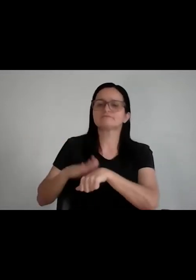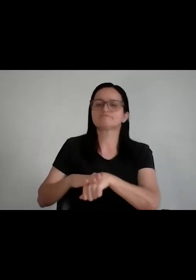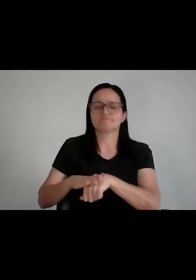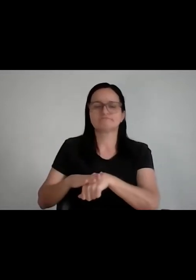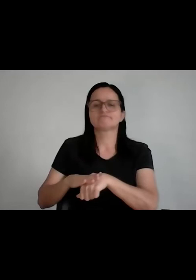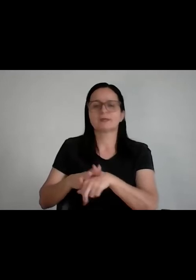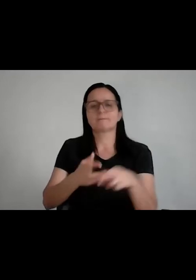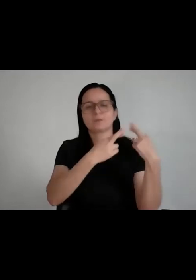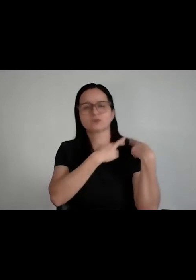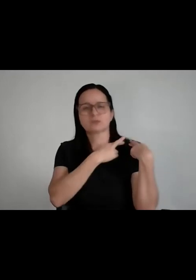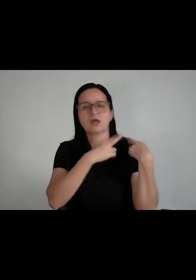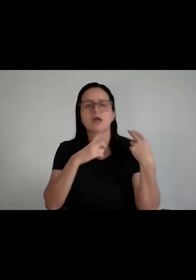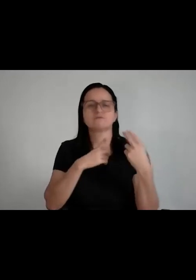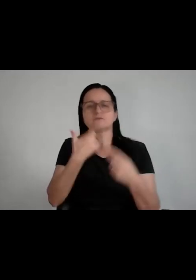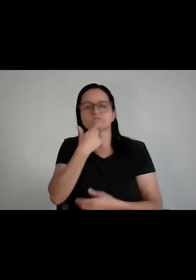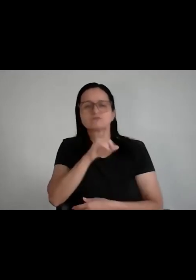conseguiu trazer tal resultado